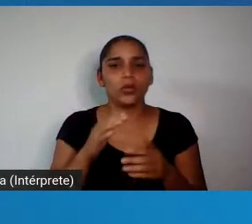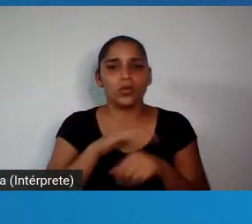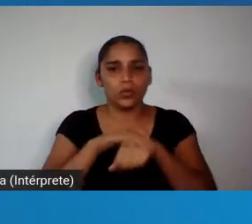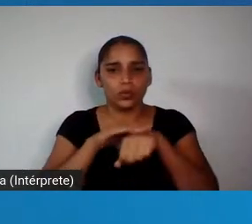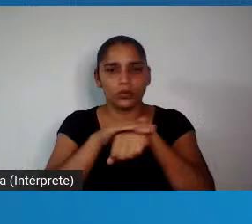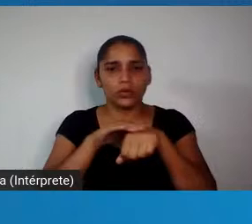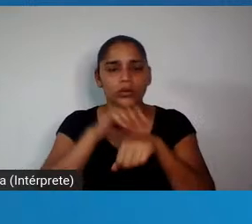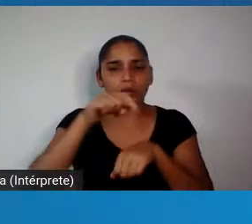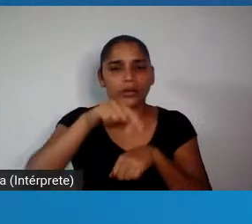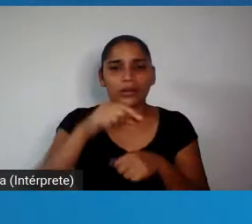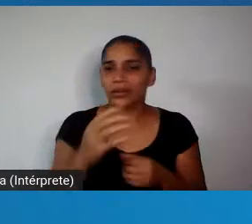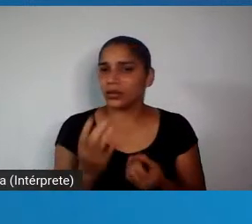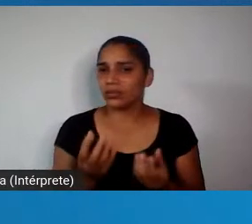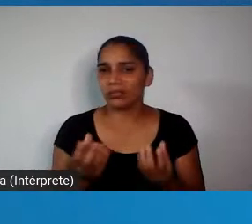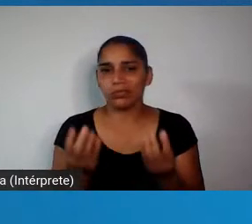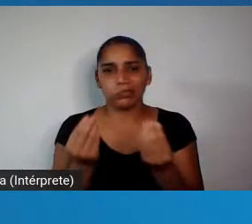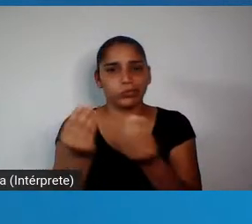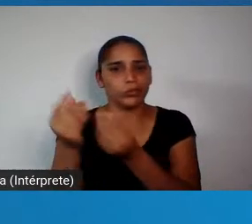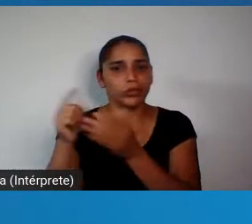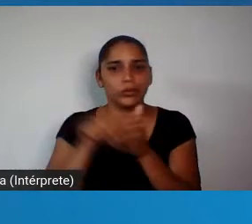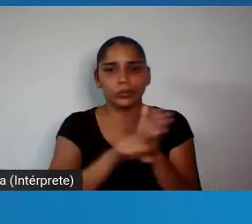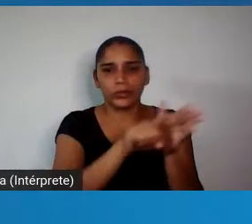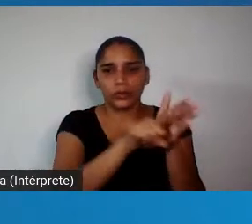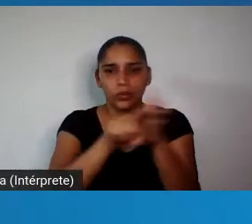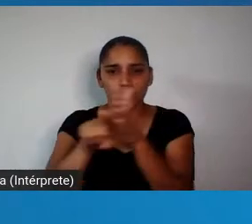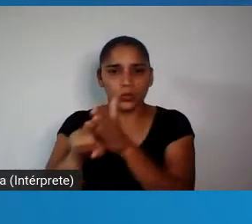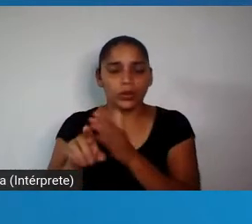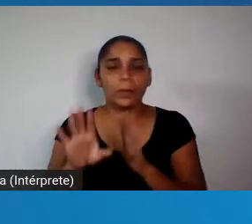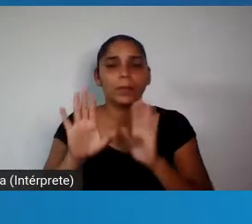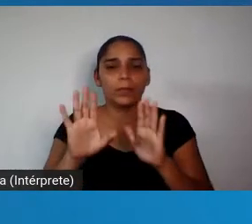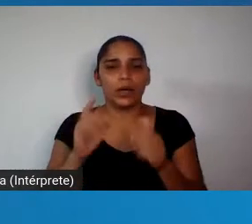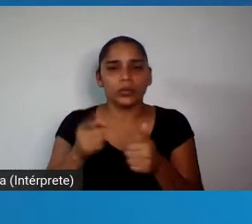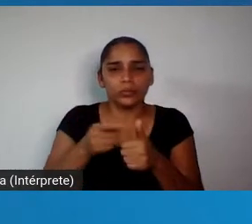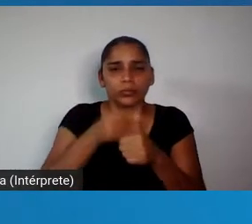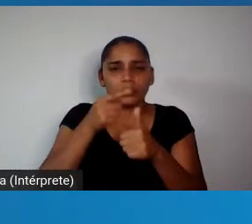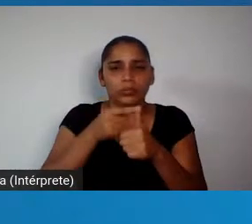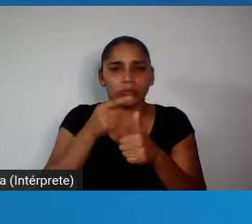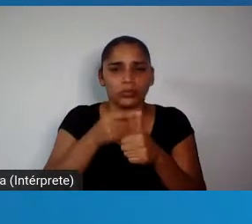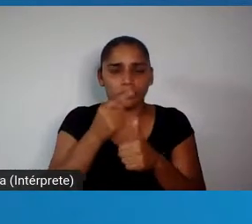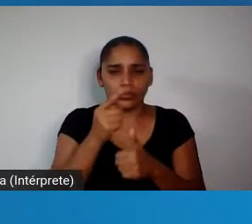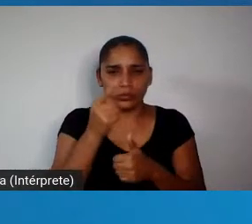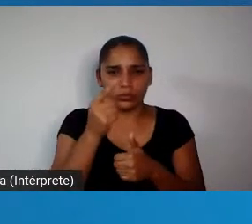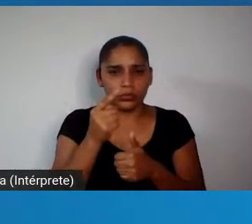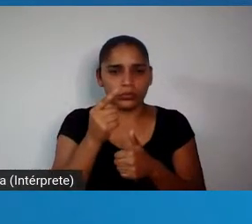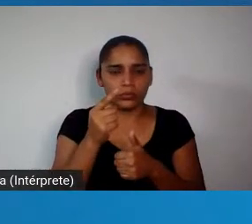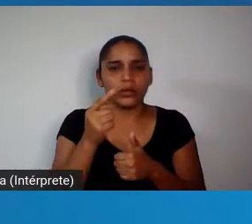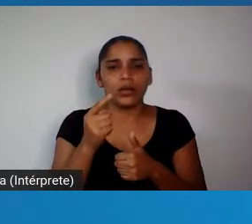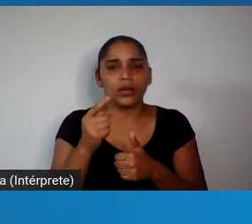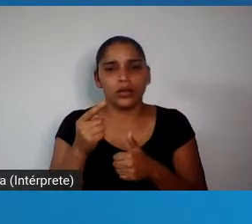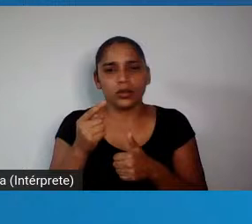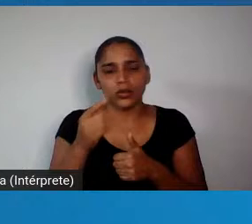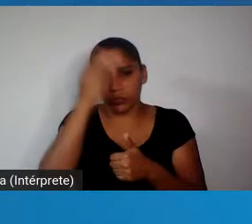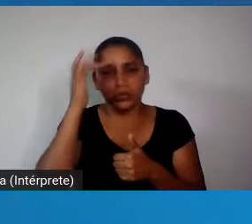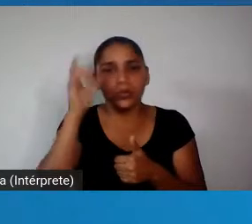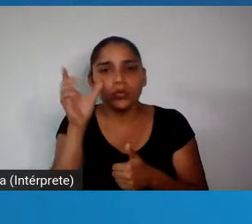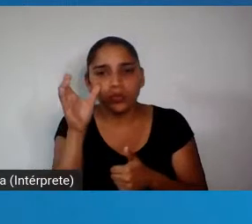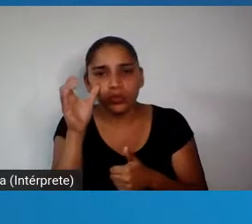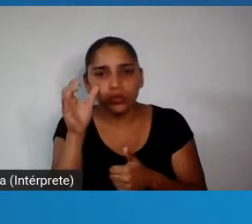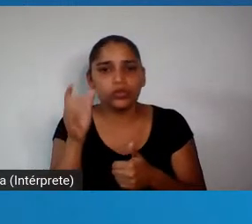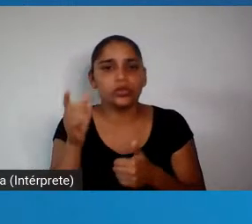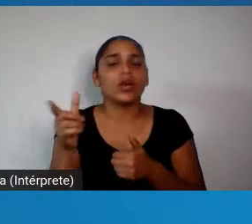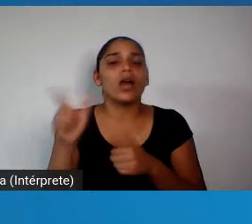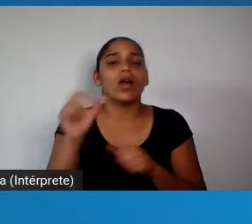que a gente tem muitas perguntas para vocês, mas uma pergunta aqui das pessoas que estão assistindo é sobre a reforma da